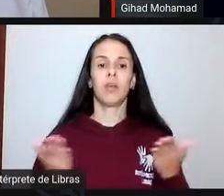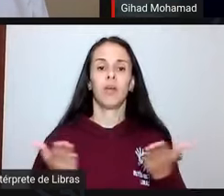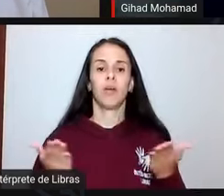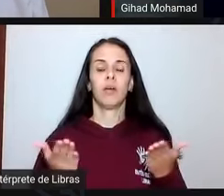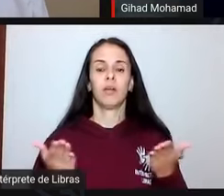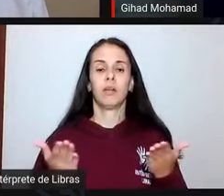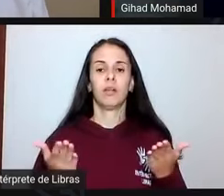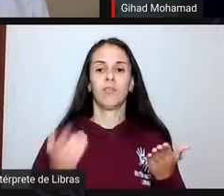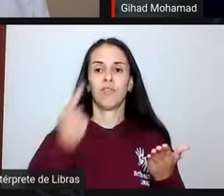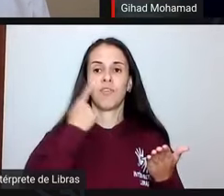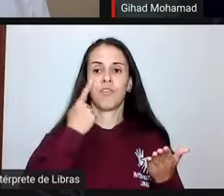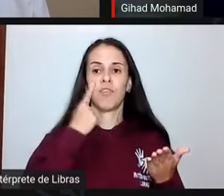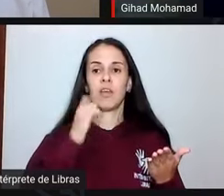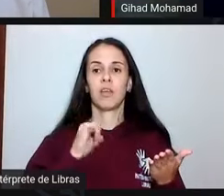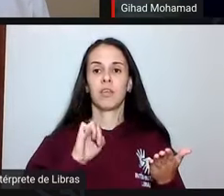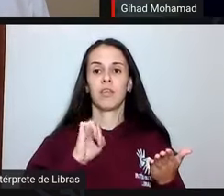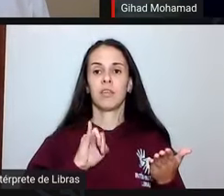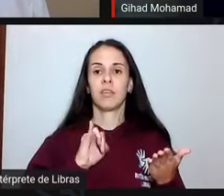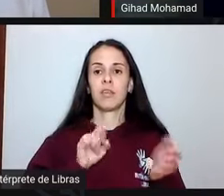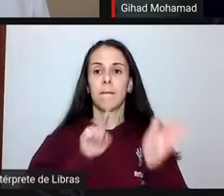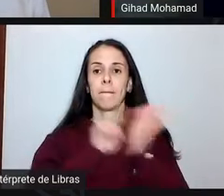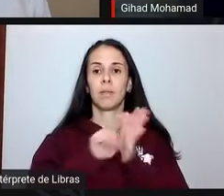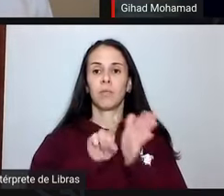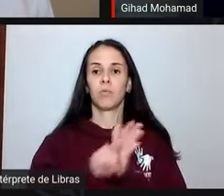pergunta do pessoal.